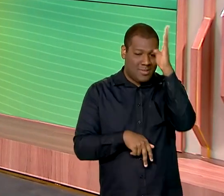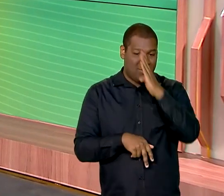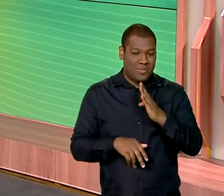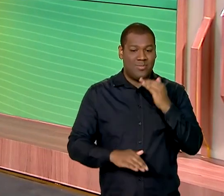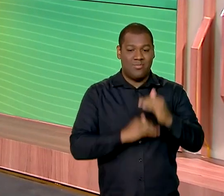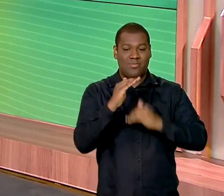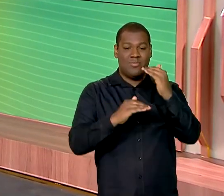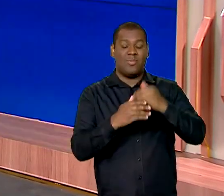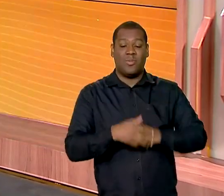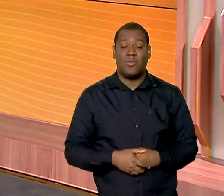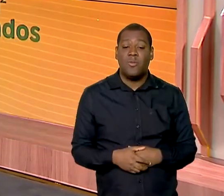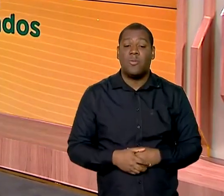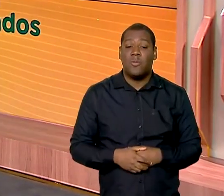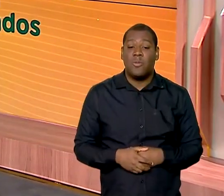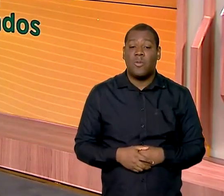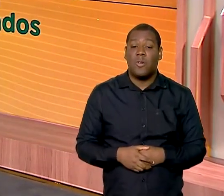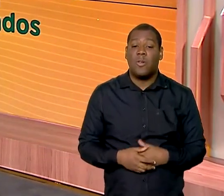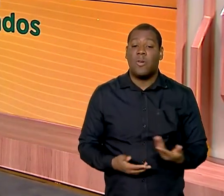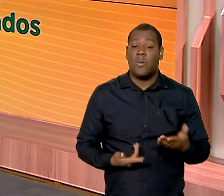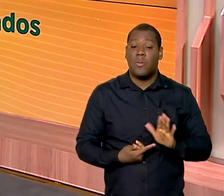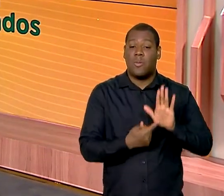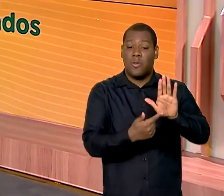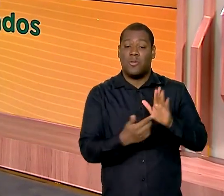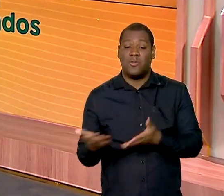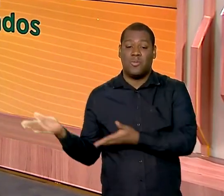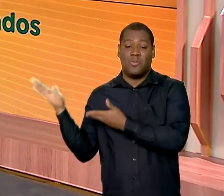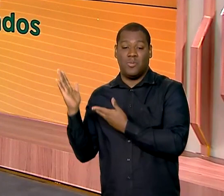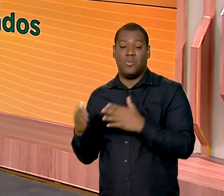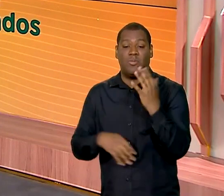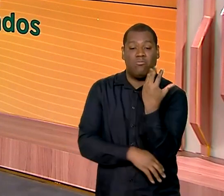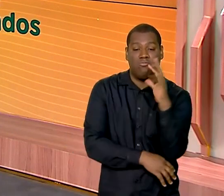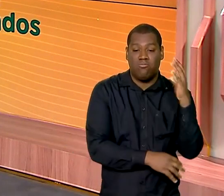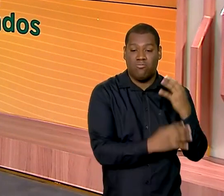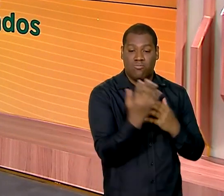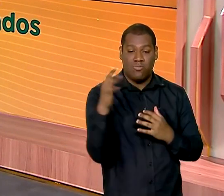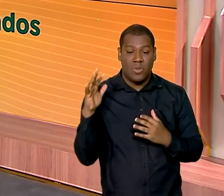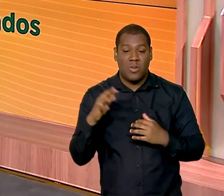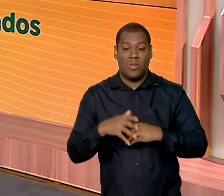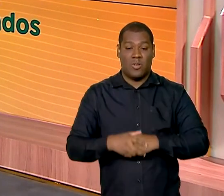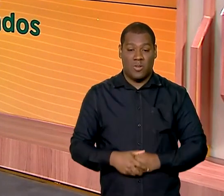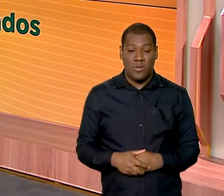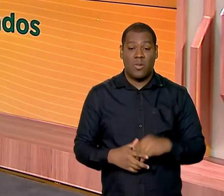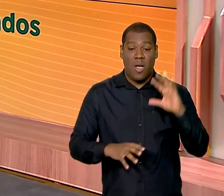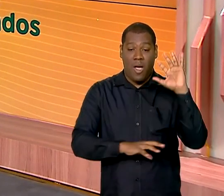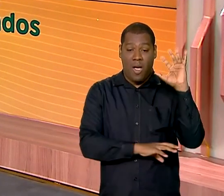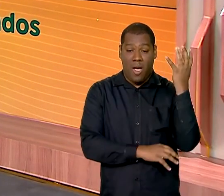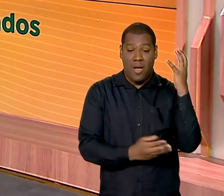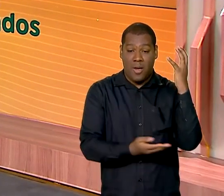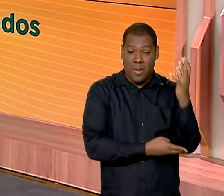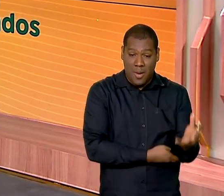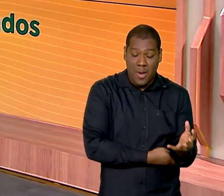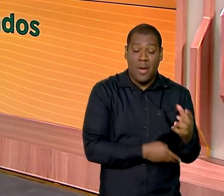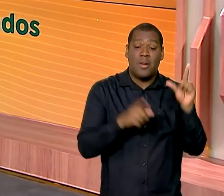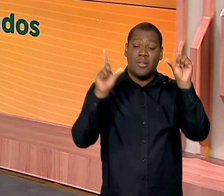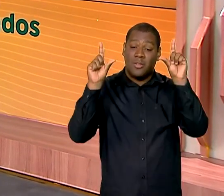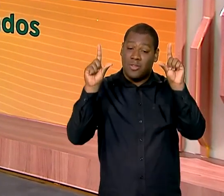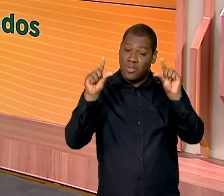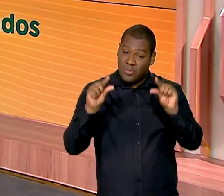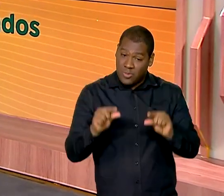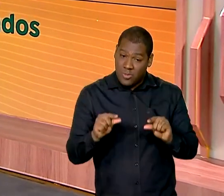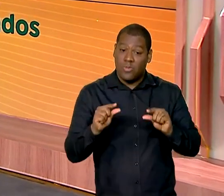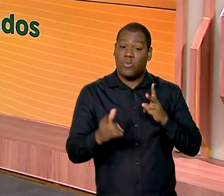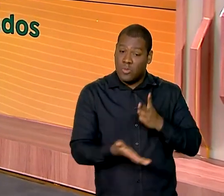foi destaque nos últimos dias. Vamos ver aqui na tela meio ambiente, olha que maravilha. O desmatamento na Amazônia Legal continua